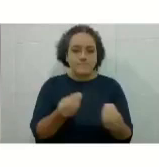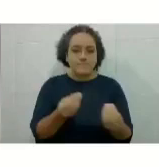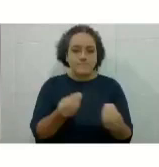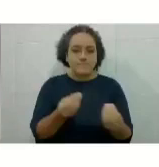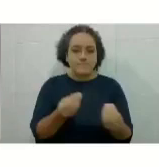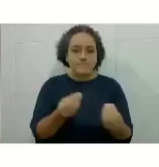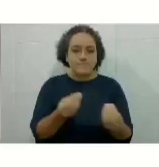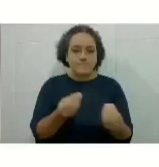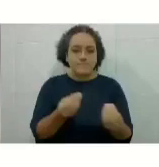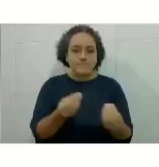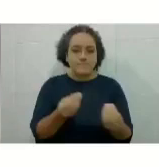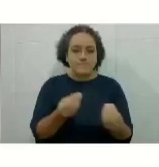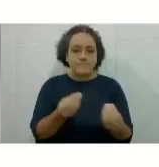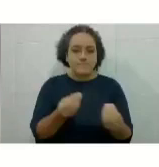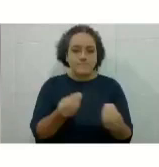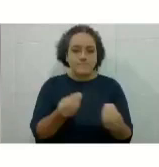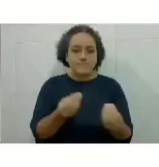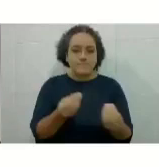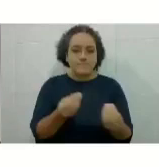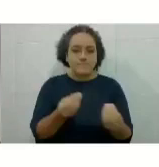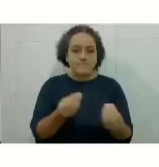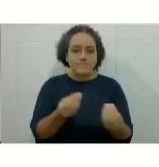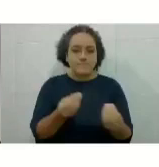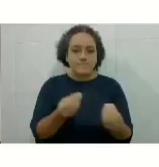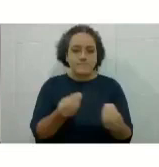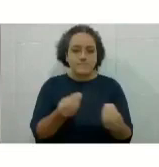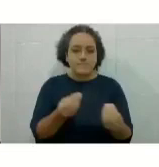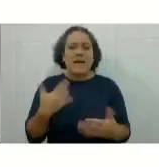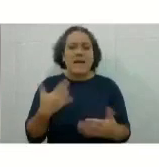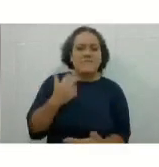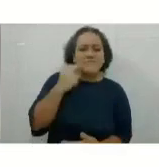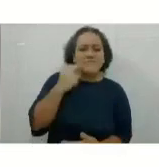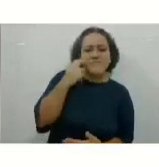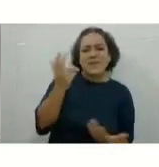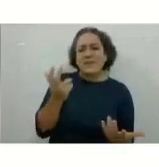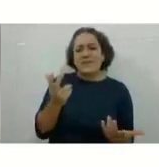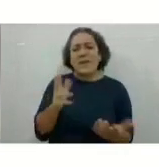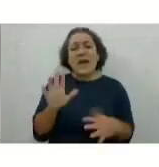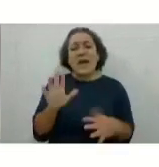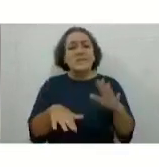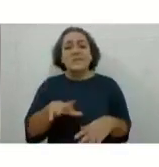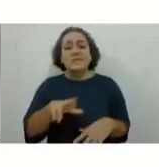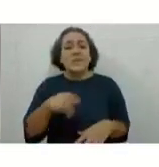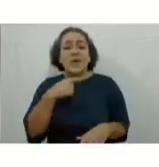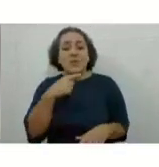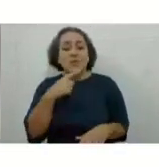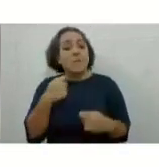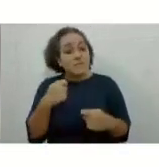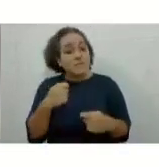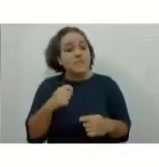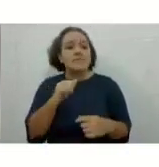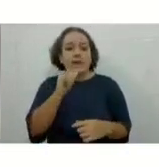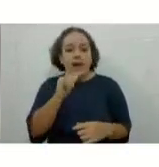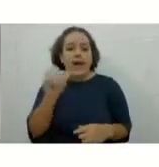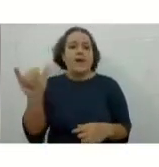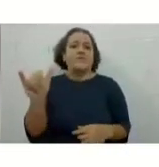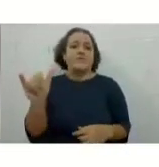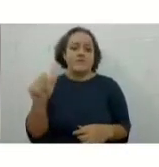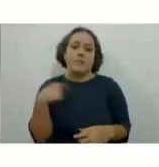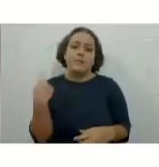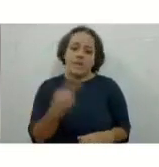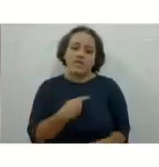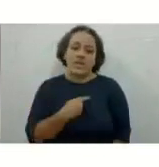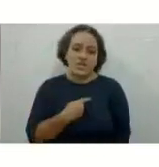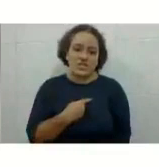não está conseguindo acompanhar a matéria. Vocês precisam comunicar essas coisas para a gente, né? Não quero dizer,